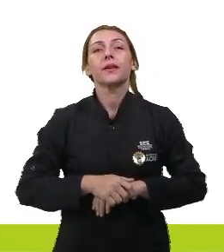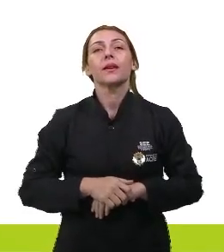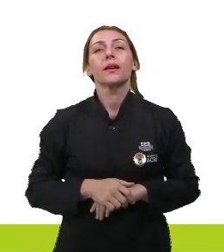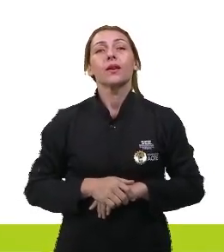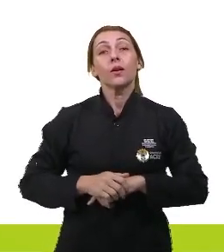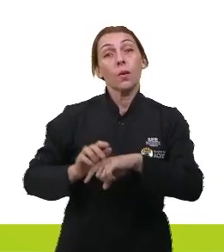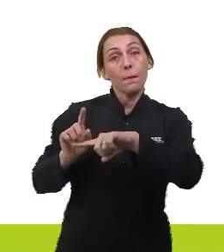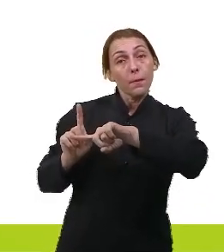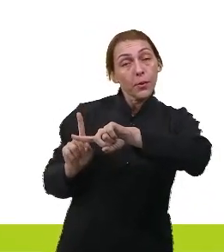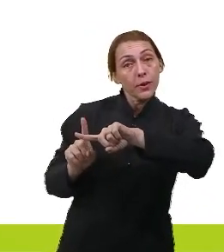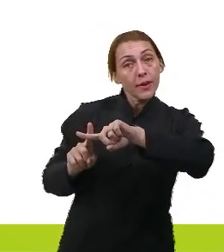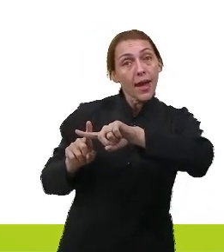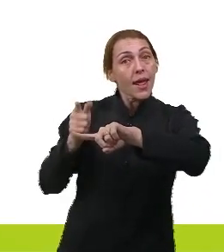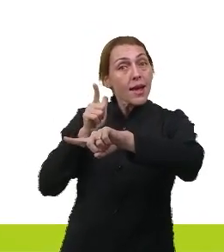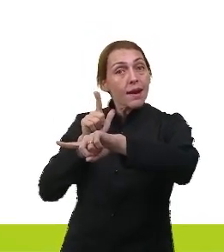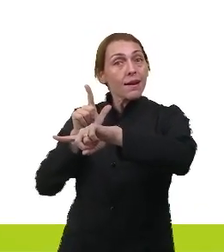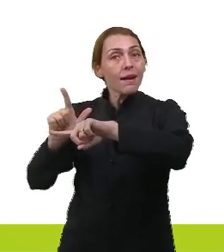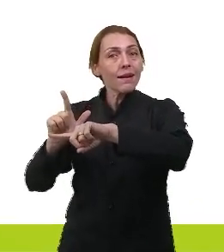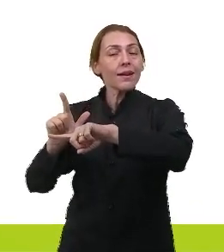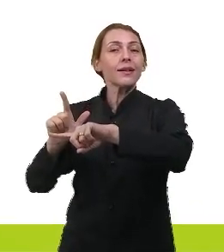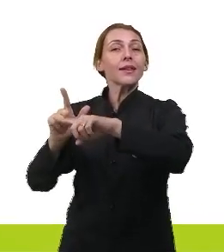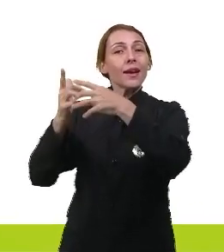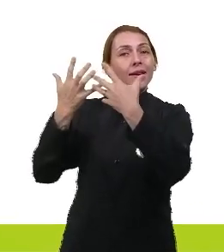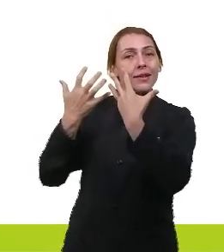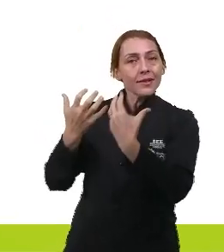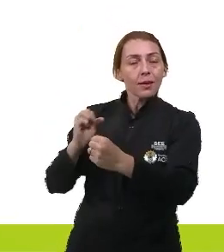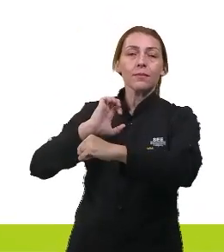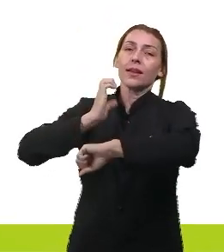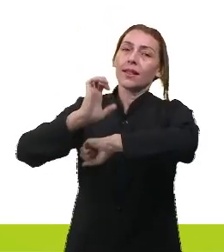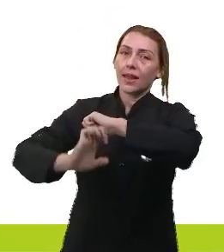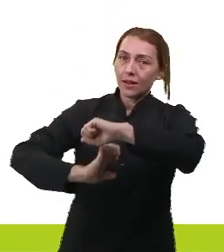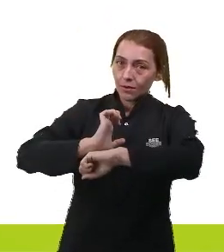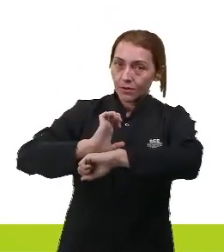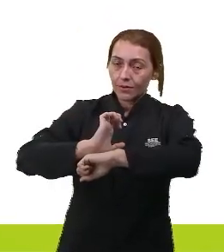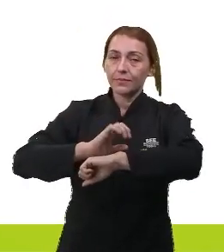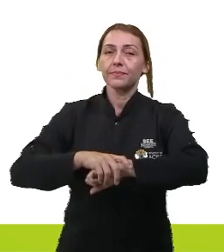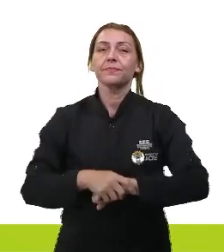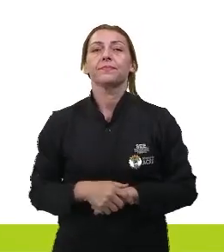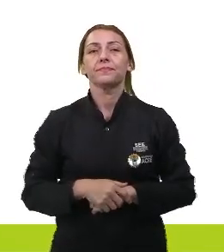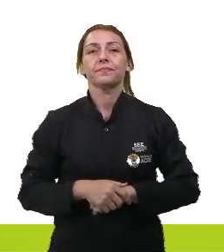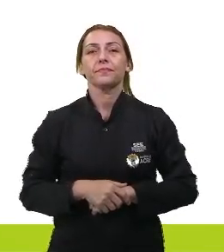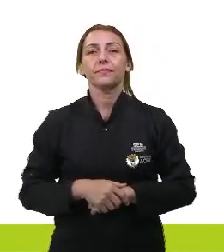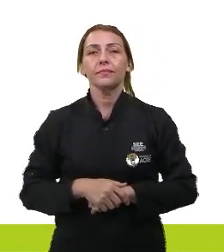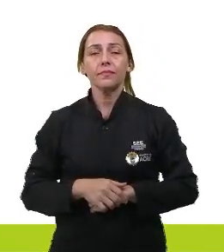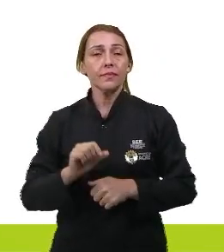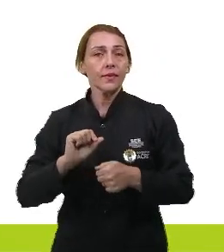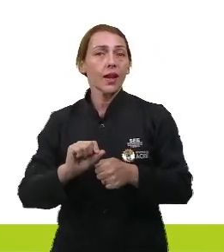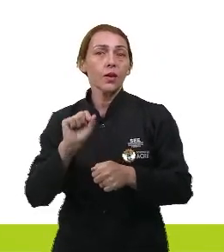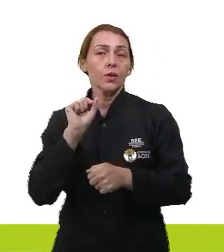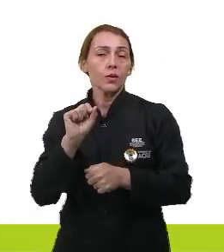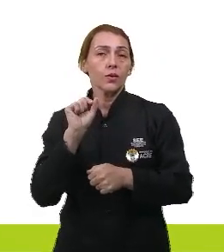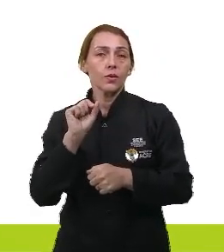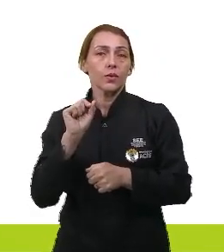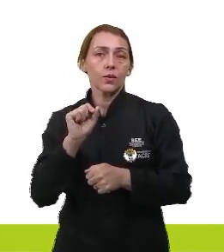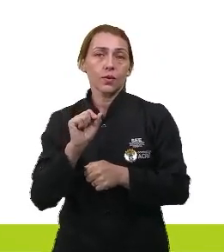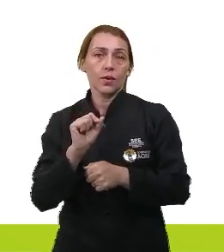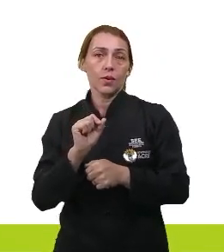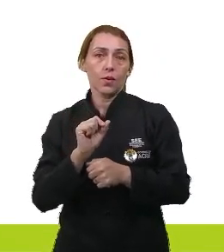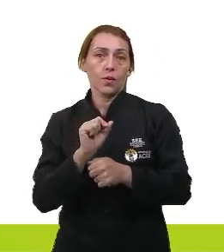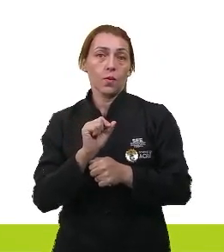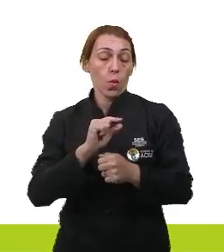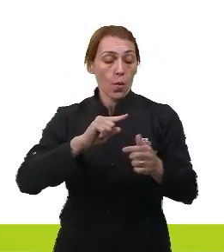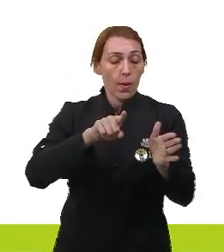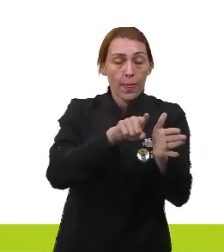o polo positivo recebe elétrons. Isso faz com que o polo